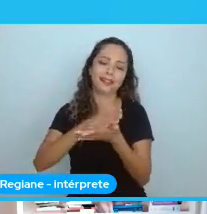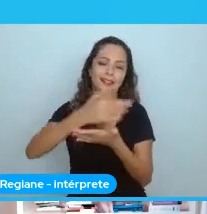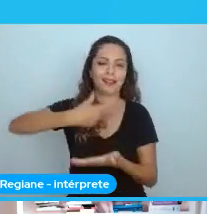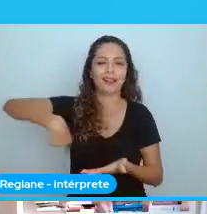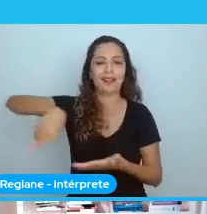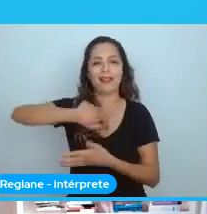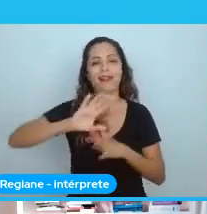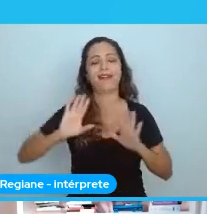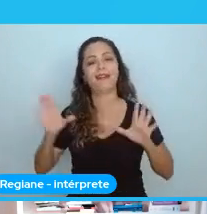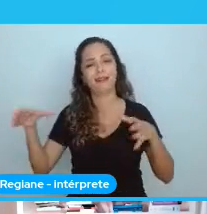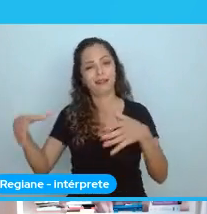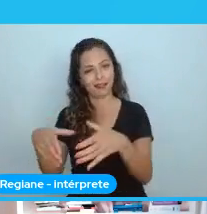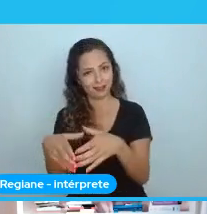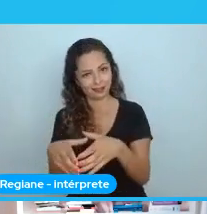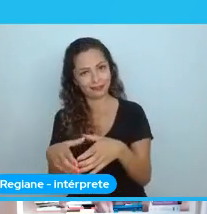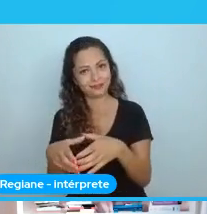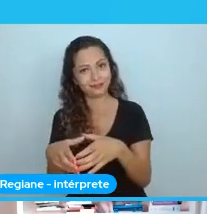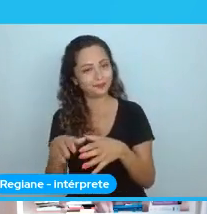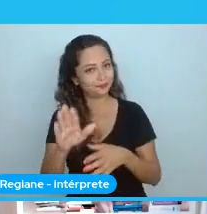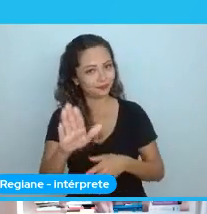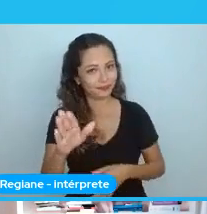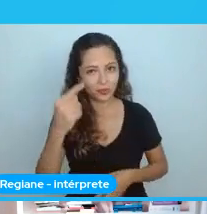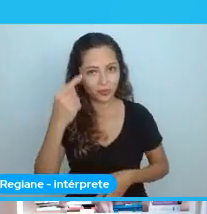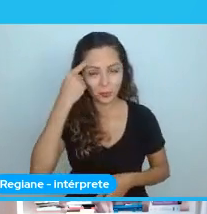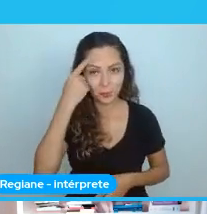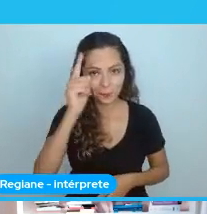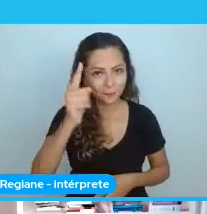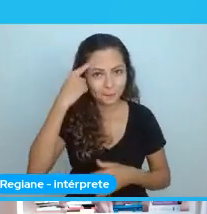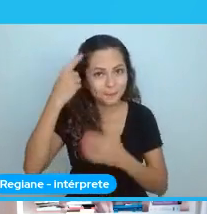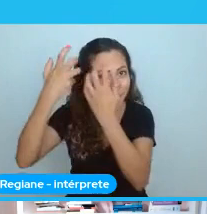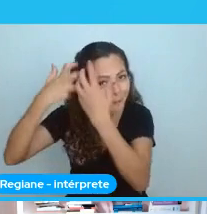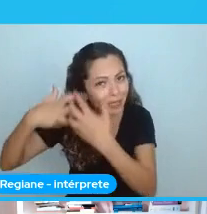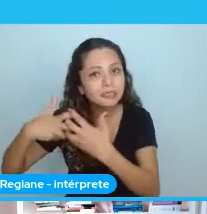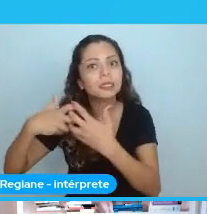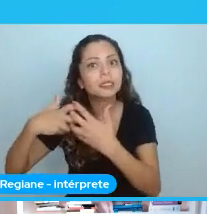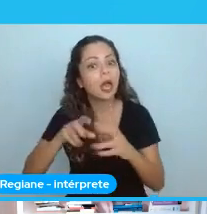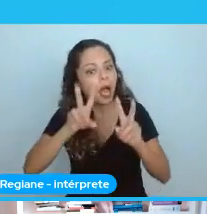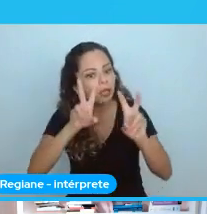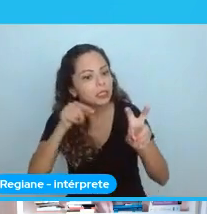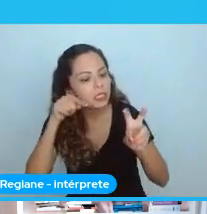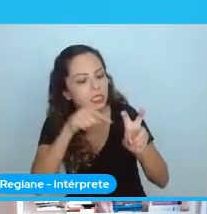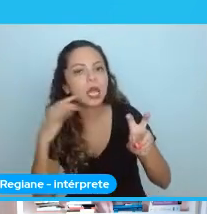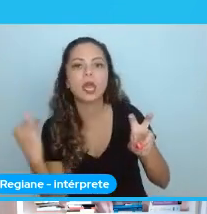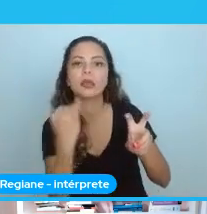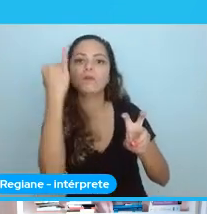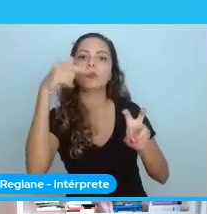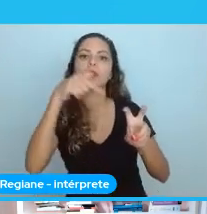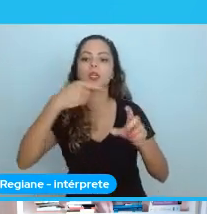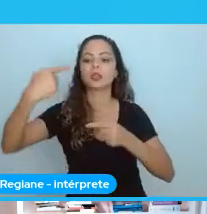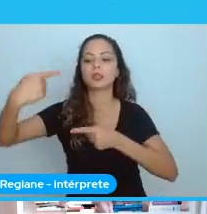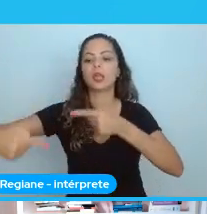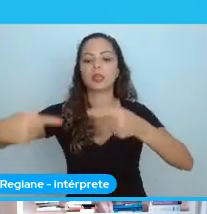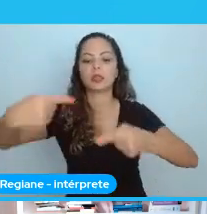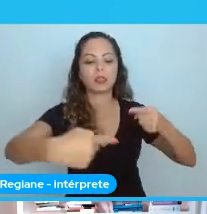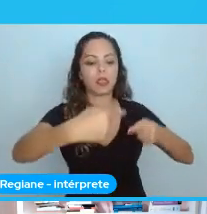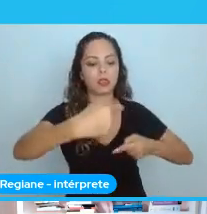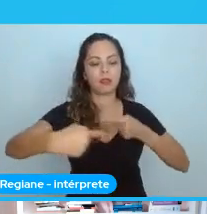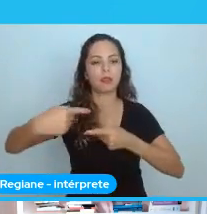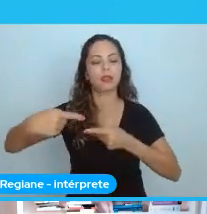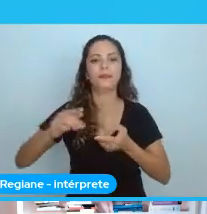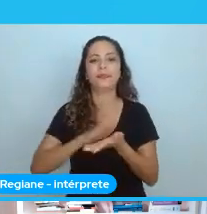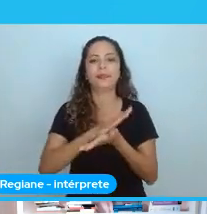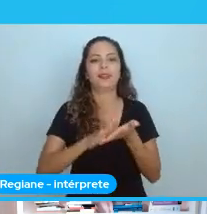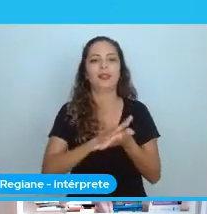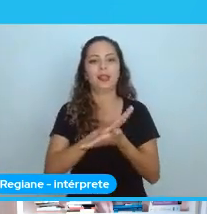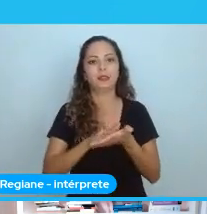Eu acho que a gente nem chegou a ter consciência de que o assunto deveria ser abordado, sabe? A gente nem visualizou que existe esse assunto. Vamos